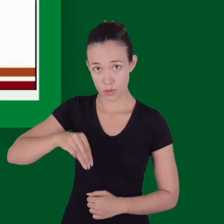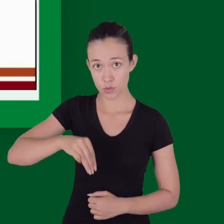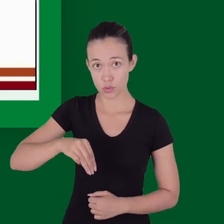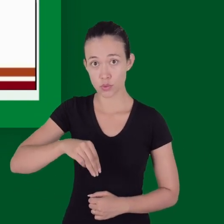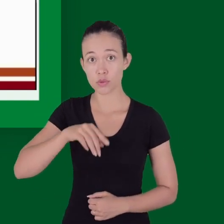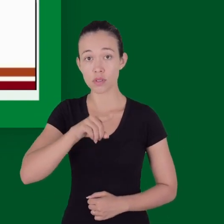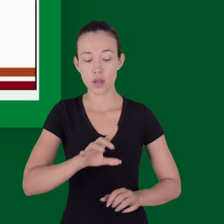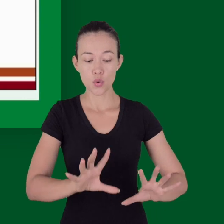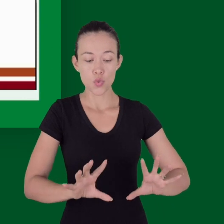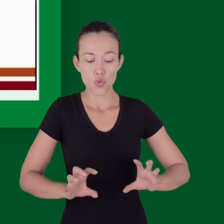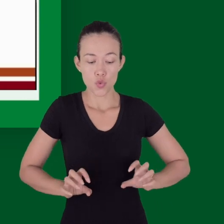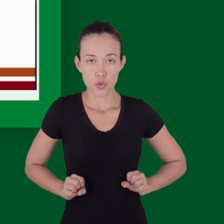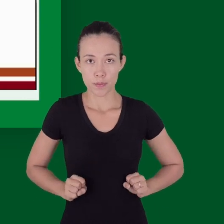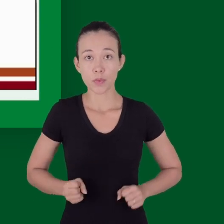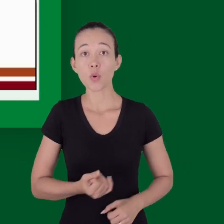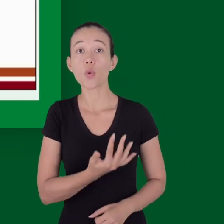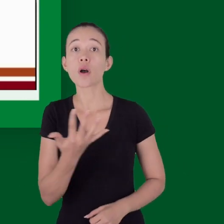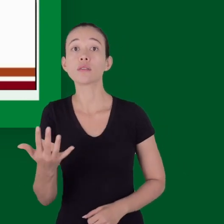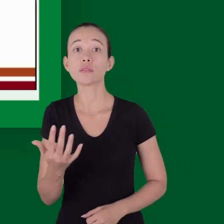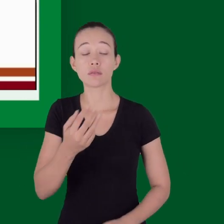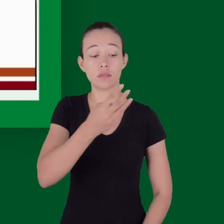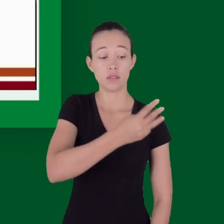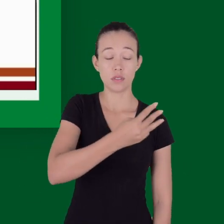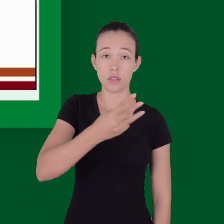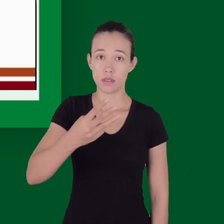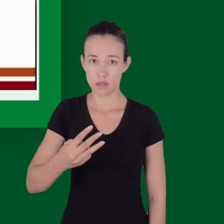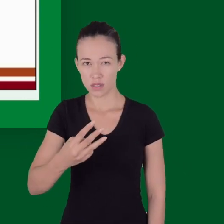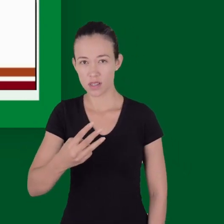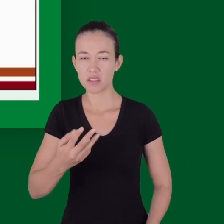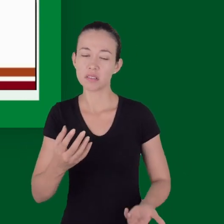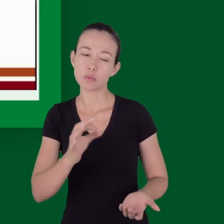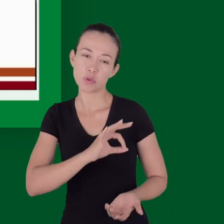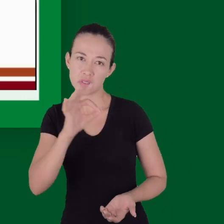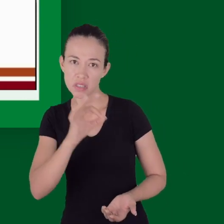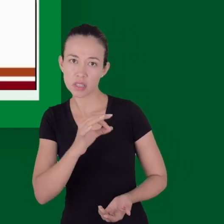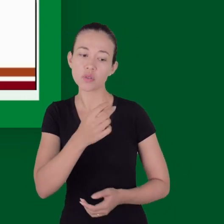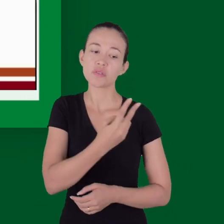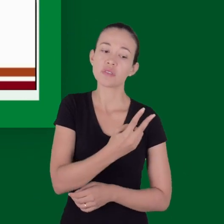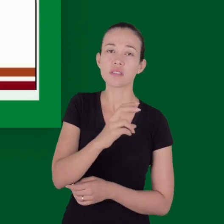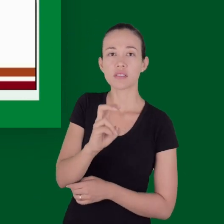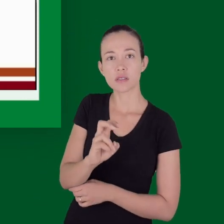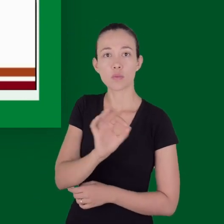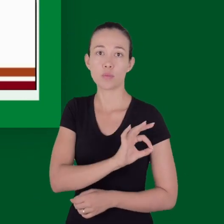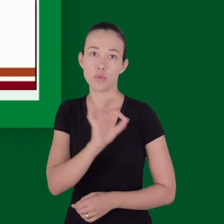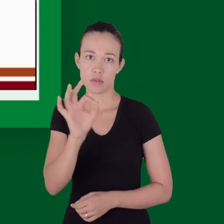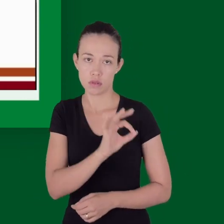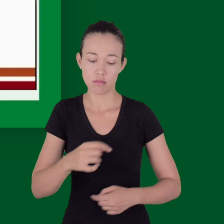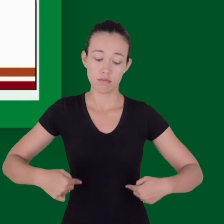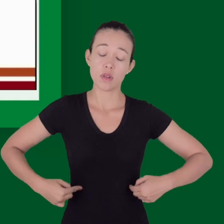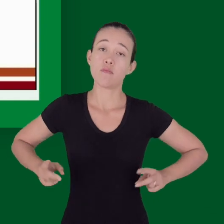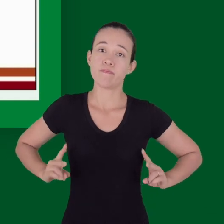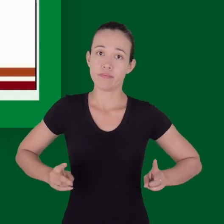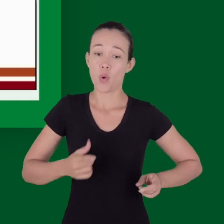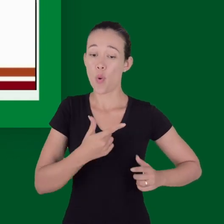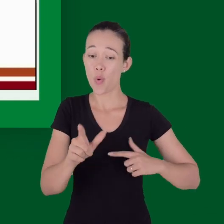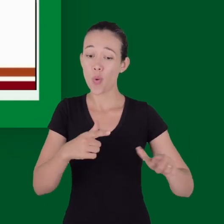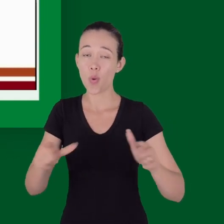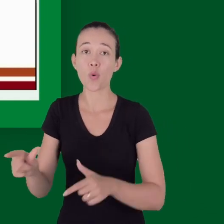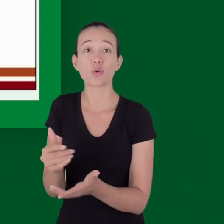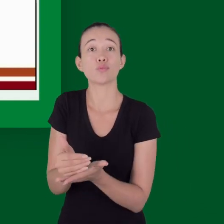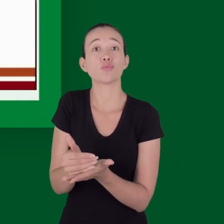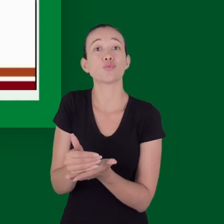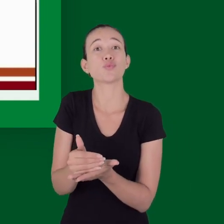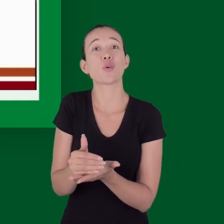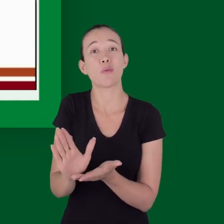Após 30 a 60 minutos somente um terço ou um quarto desse volume que foi infundido vai permanecer no intravascular